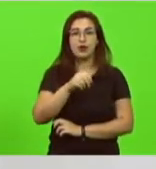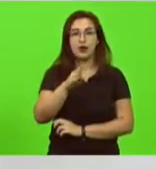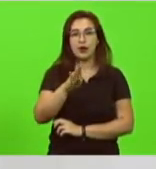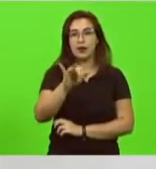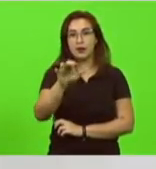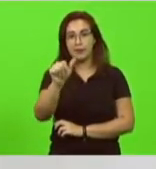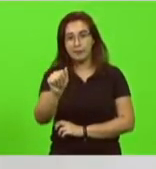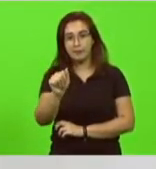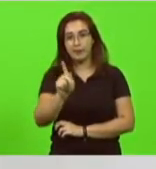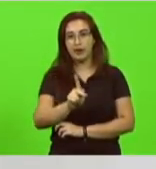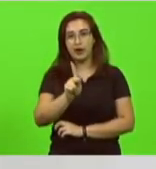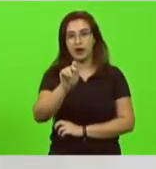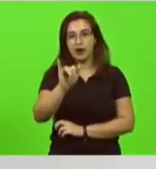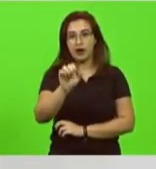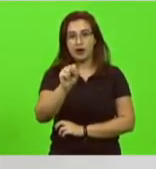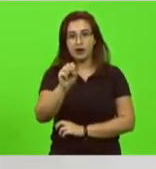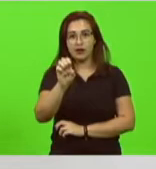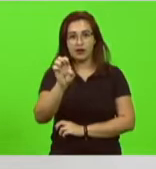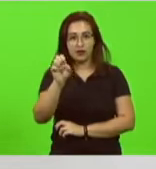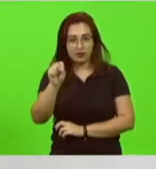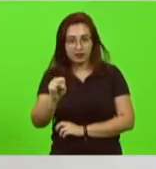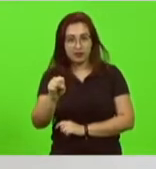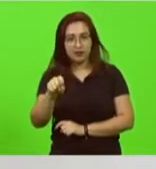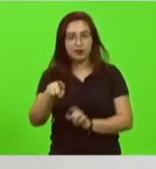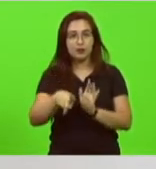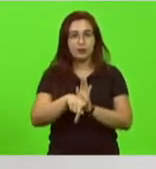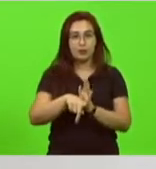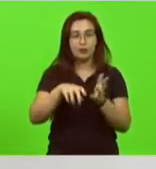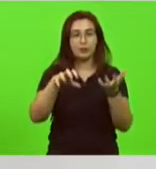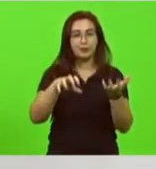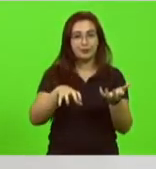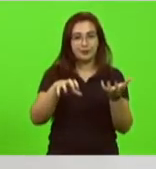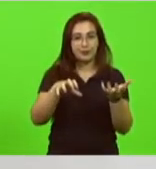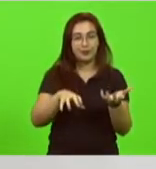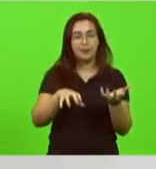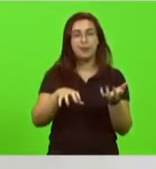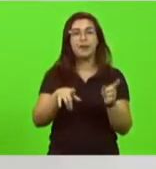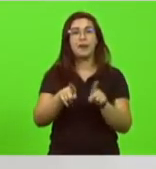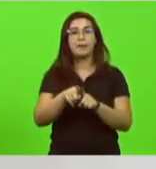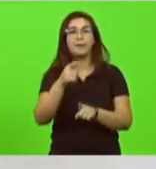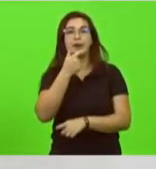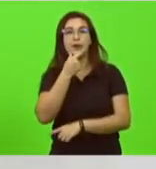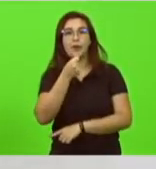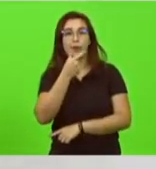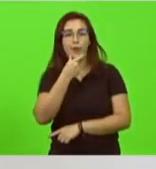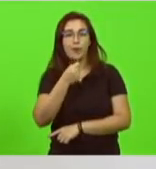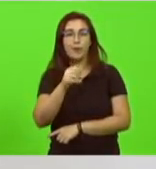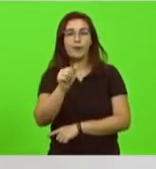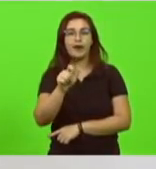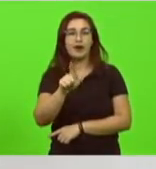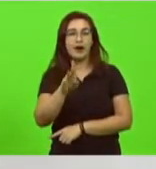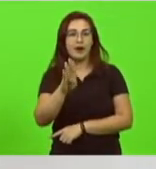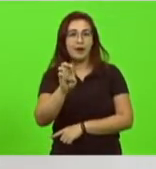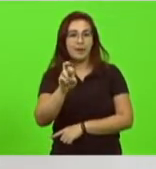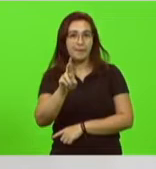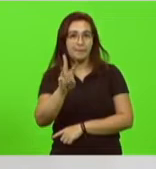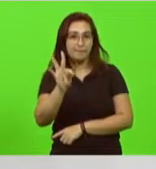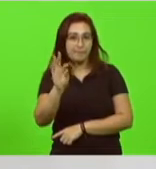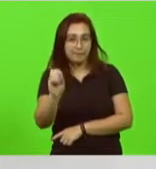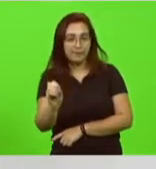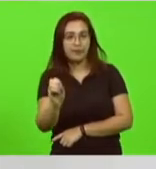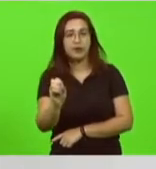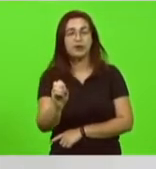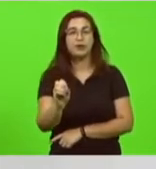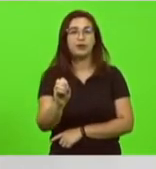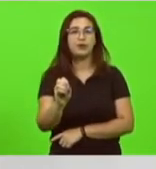Distrito Federal deputado federal Capitão Alberto Neto do Amazonas deputado estadual Cabo Bebeto com